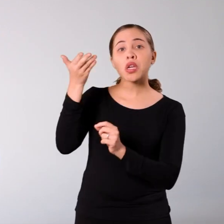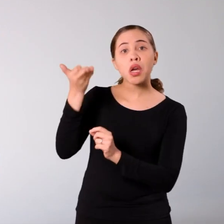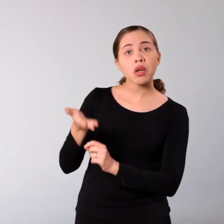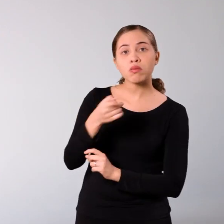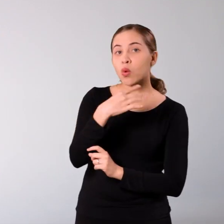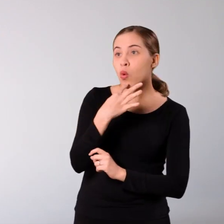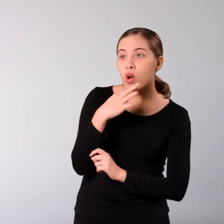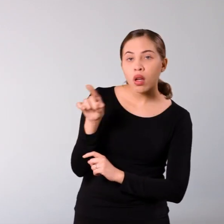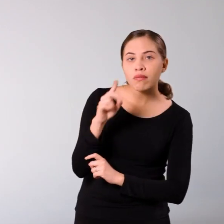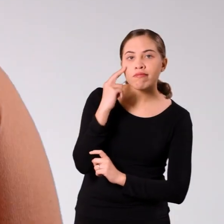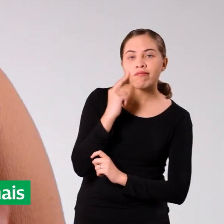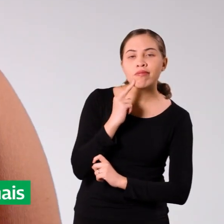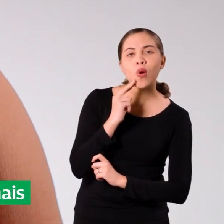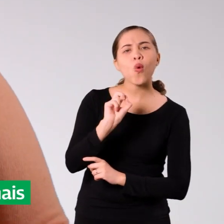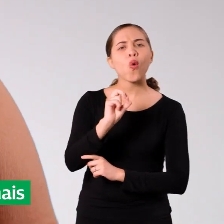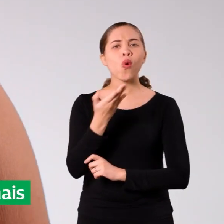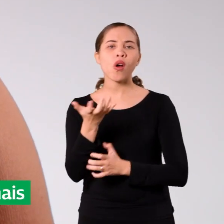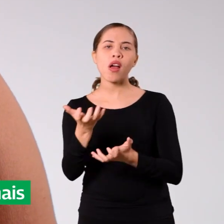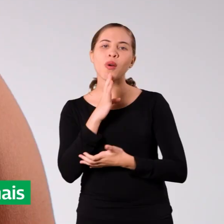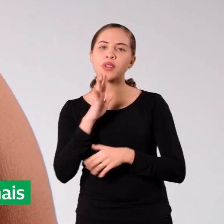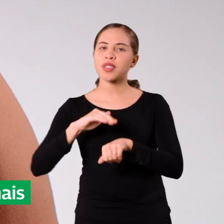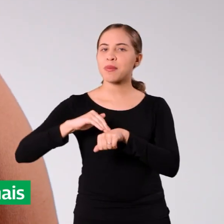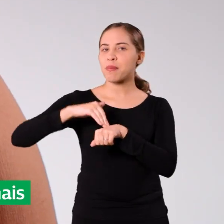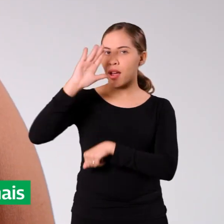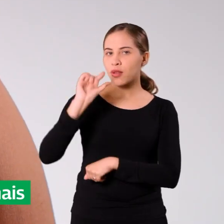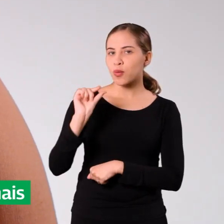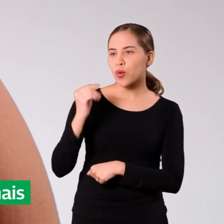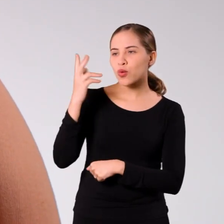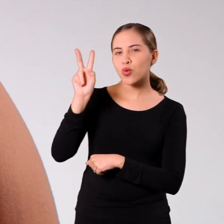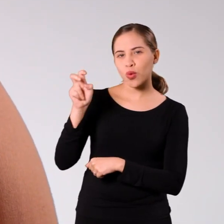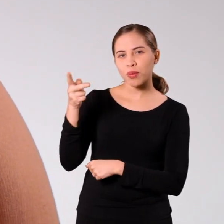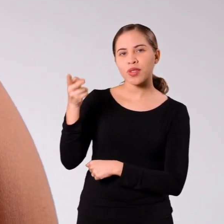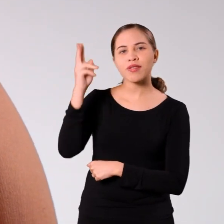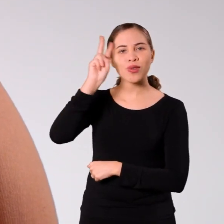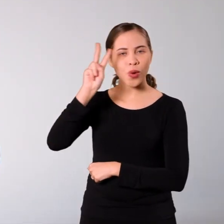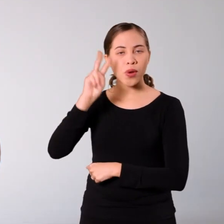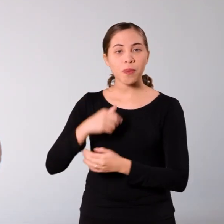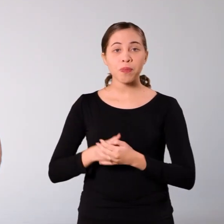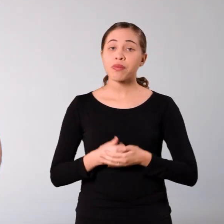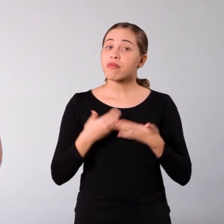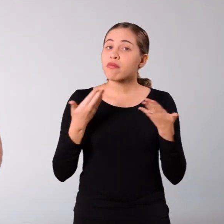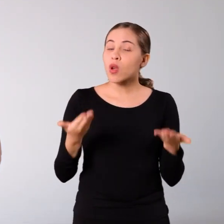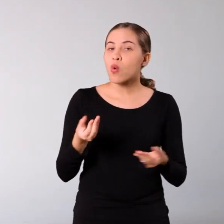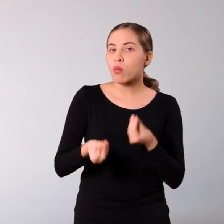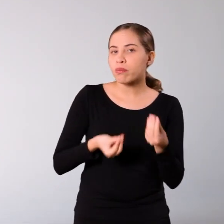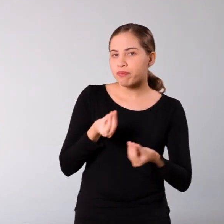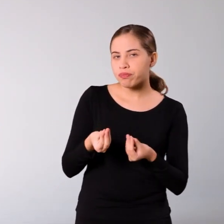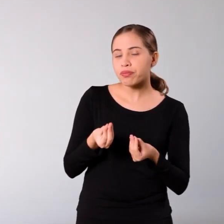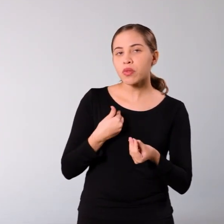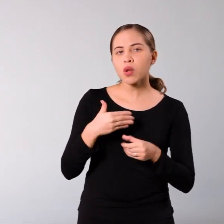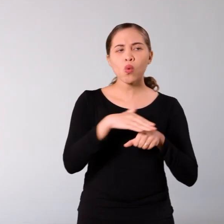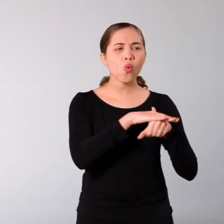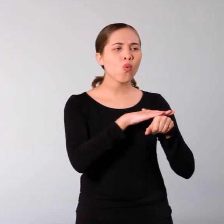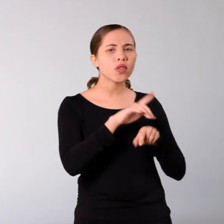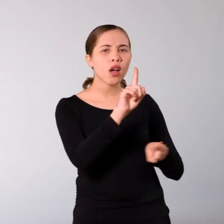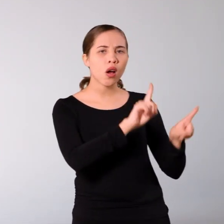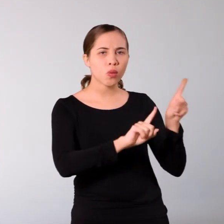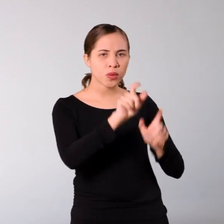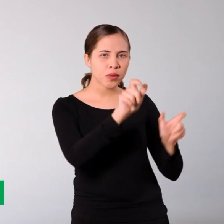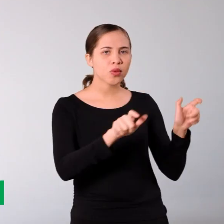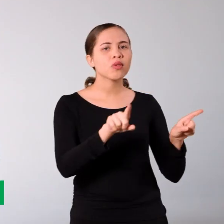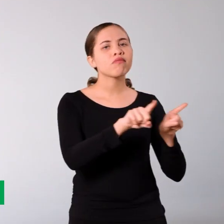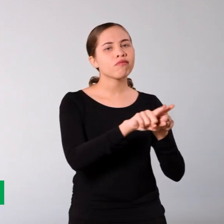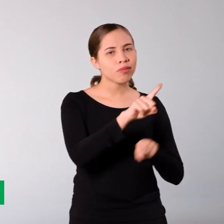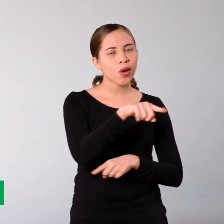quem ainda não conhece ele ou quem quer conhecer um pouco mais sobre a história dele. Para fazer isso, vou conversar com algumas pessoas